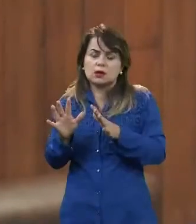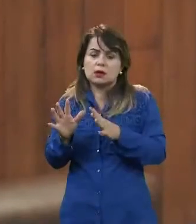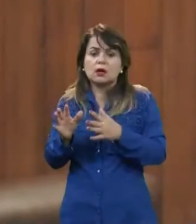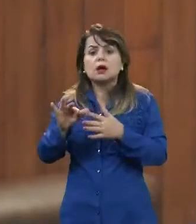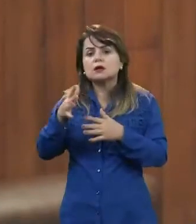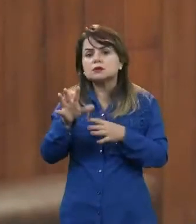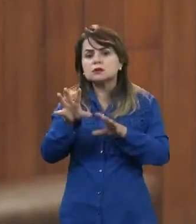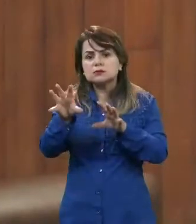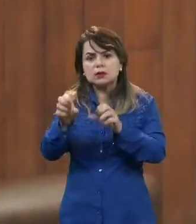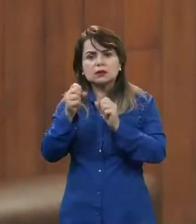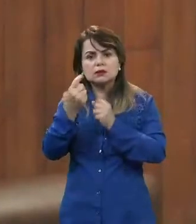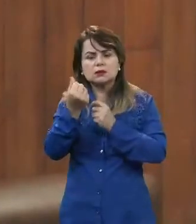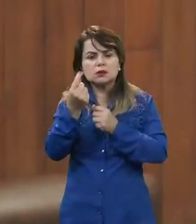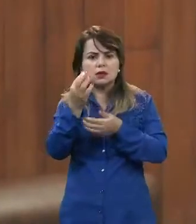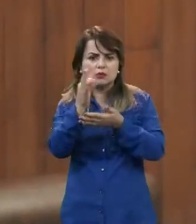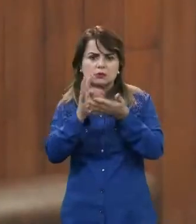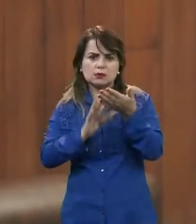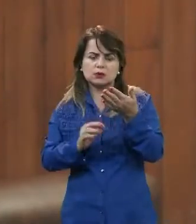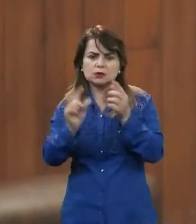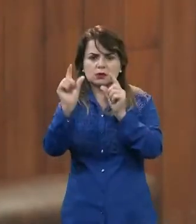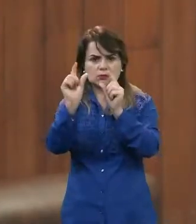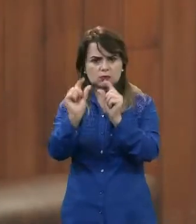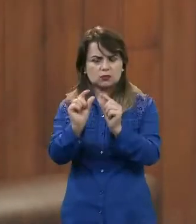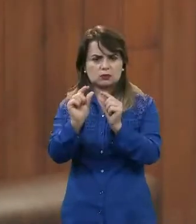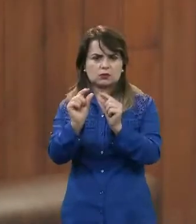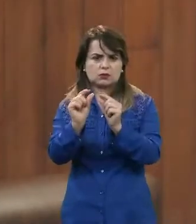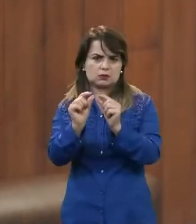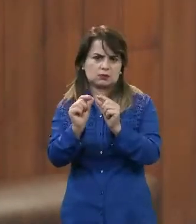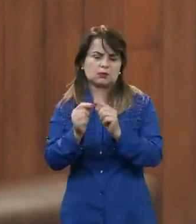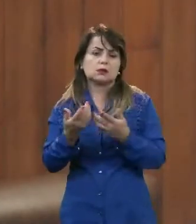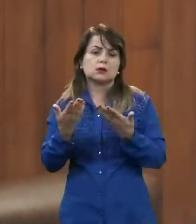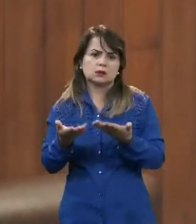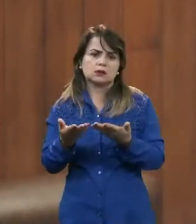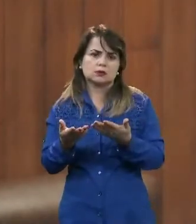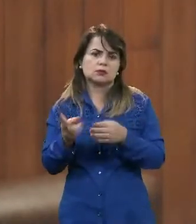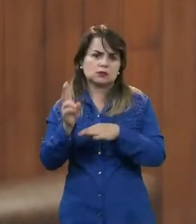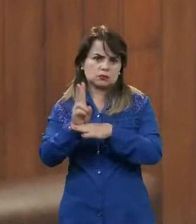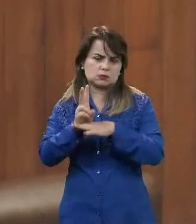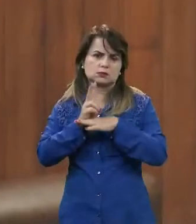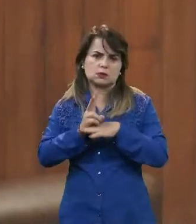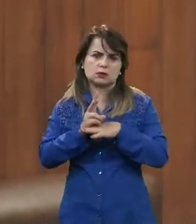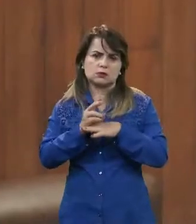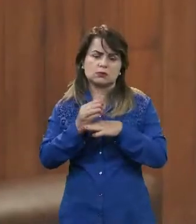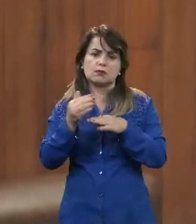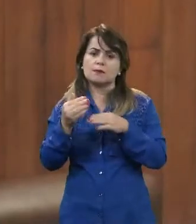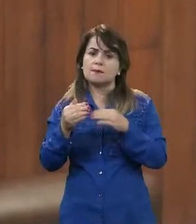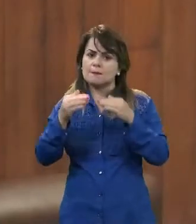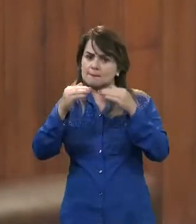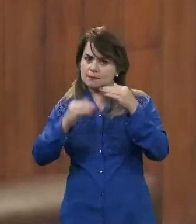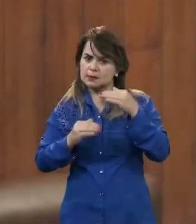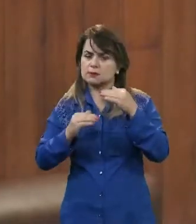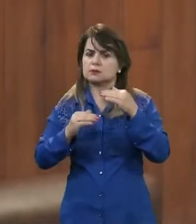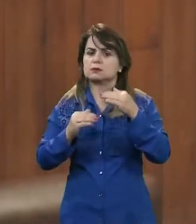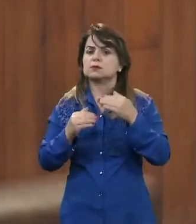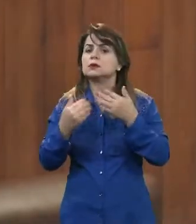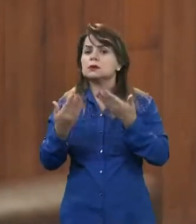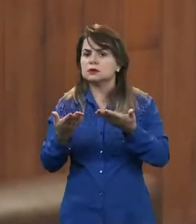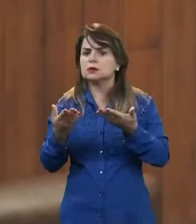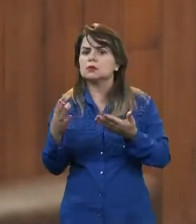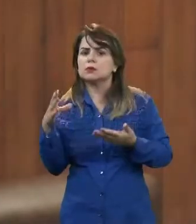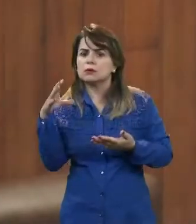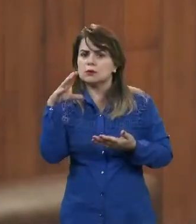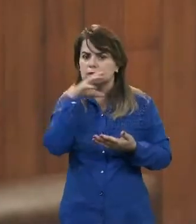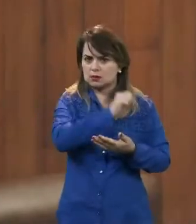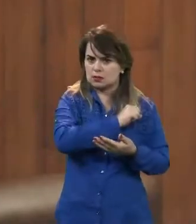menor ainda do que o consignado, tá? Então, eu acho, presidente, que o mais rápido para